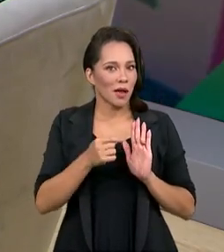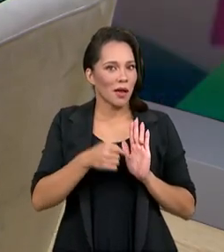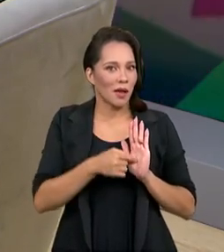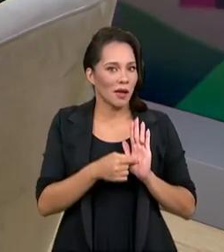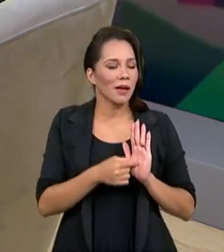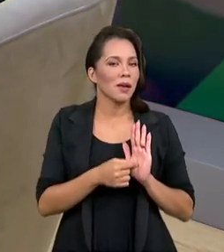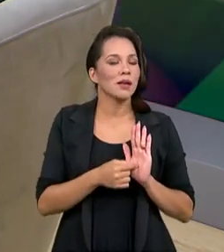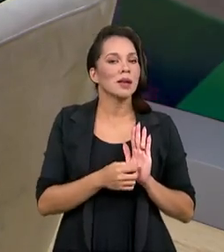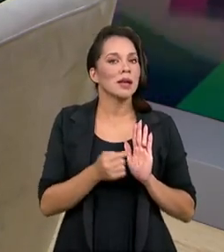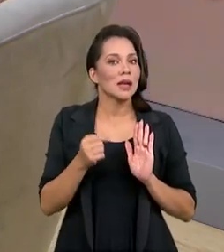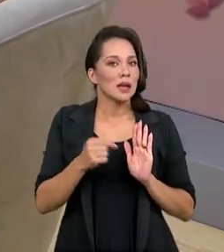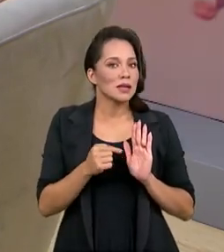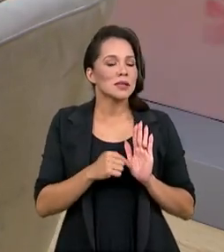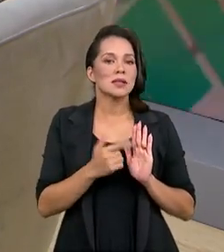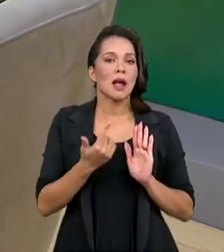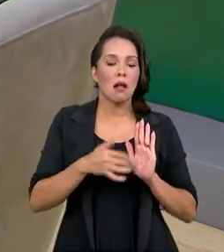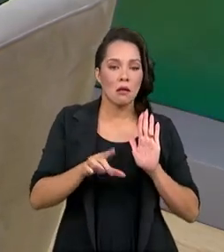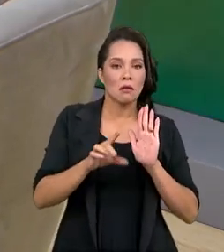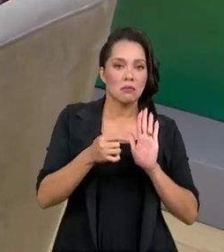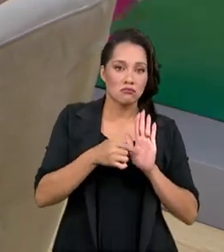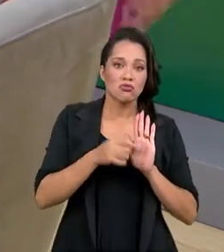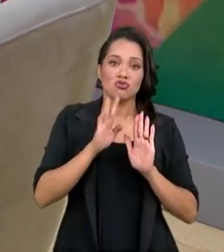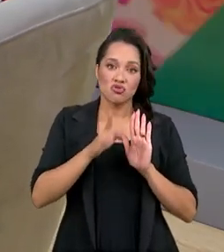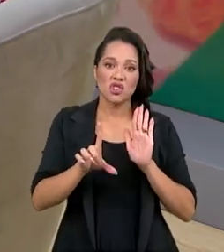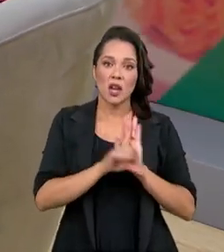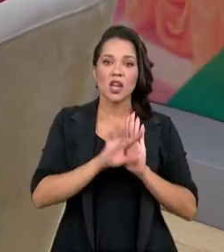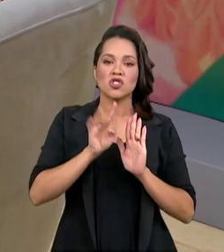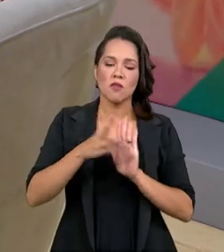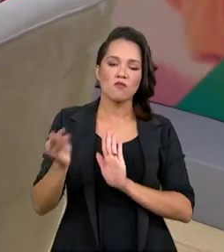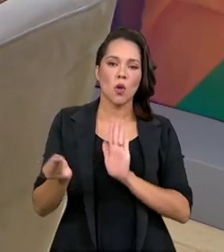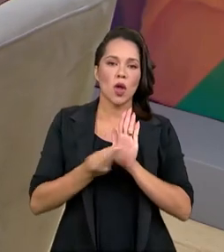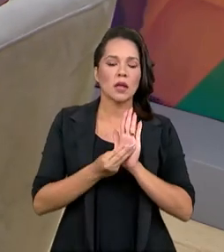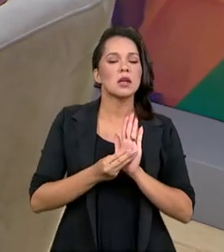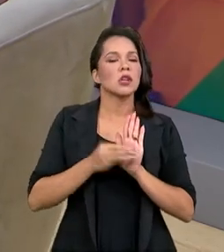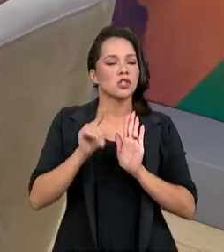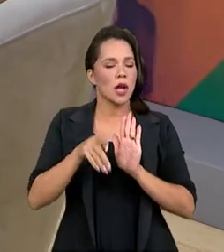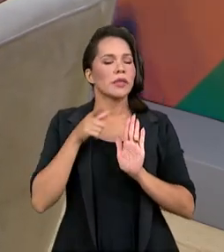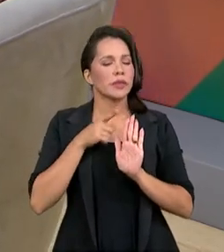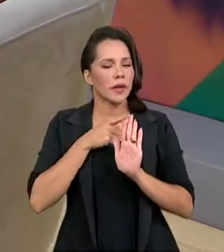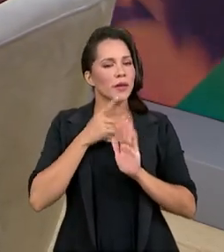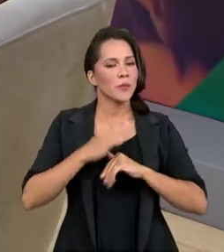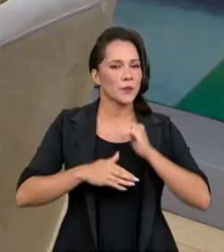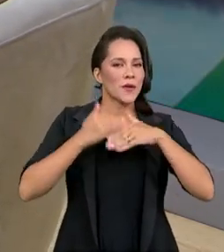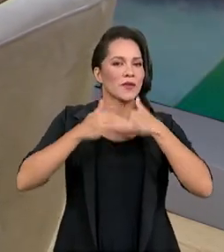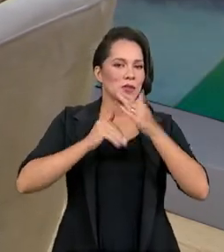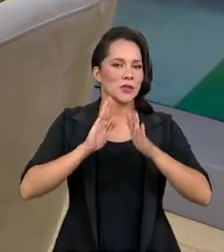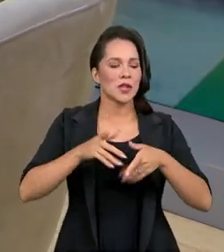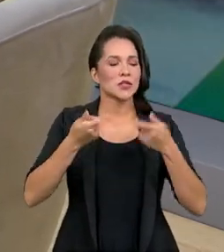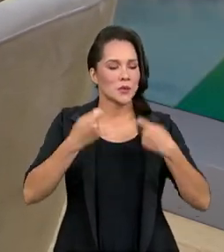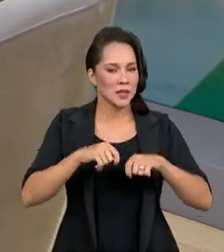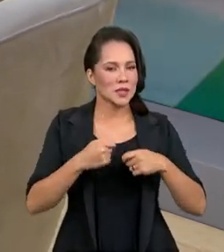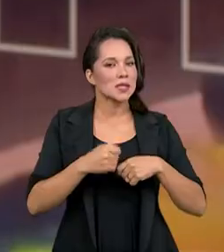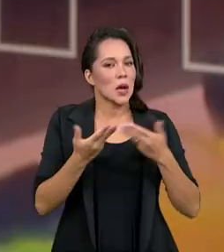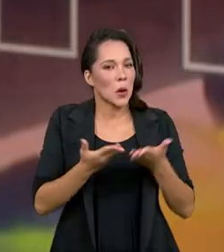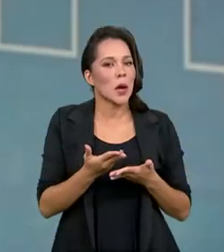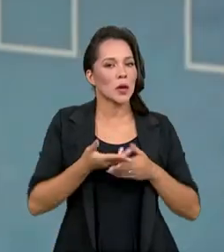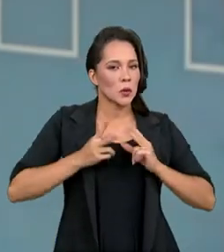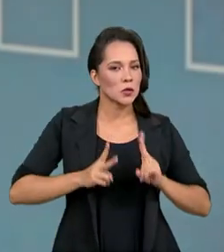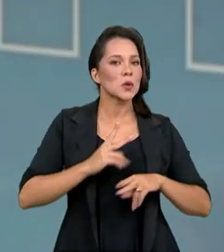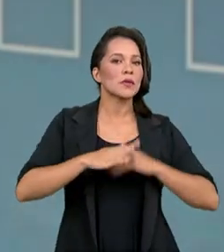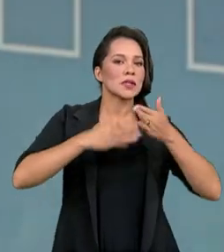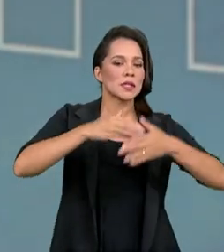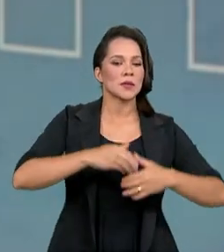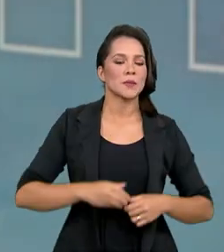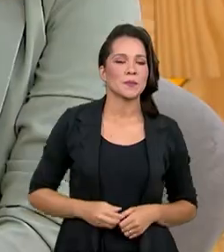essa legislação que já foi instituída, ela já traz um avanço e que a gente precisa, então, agora continuar.